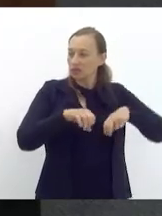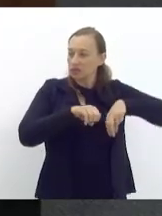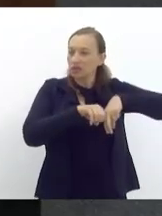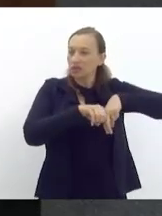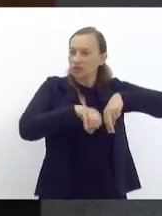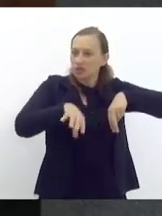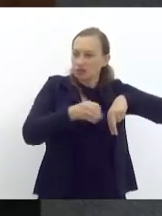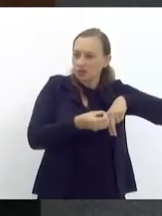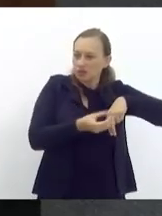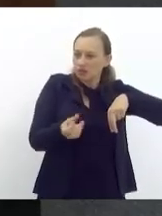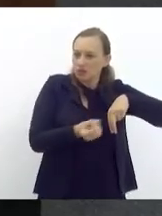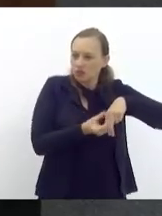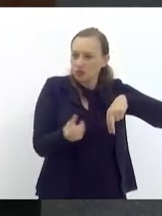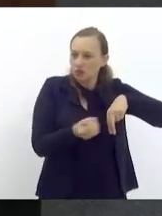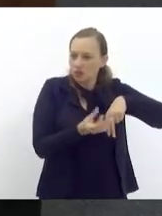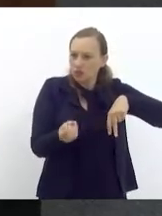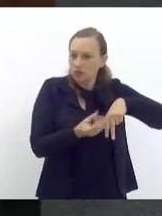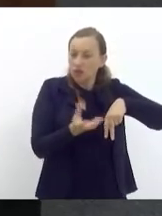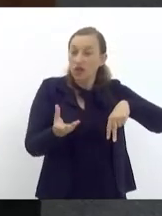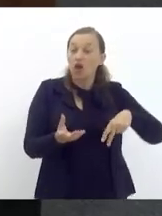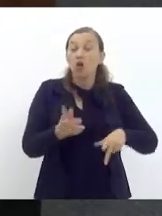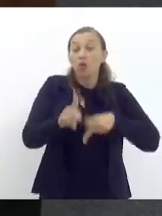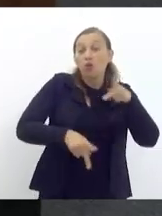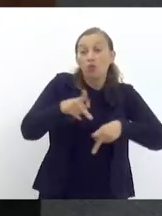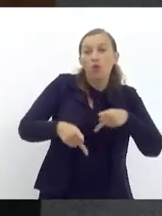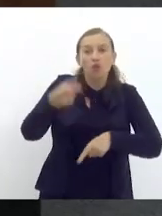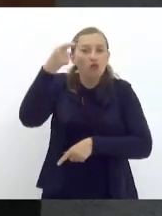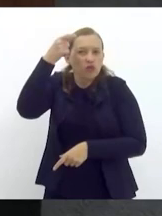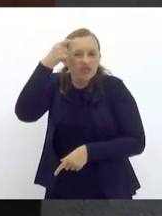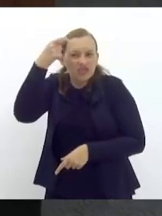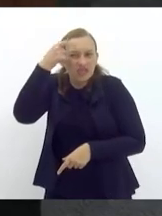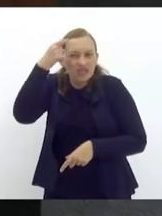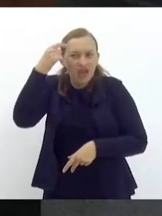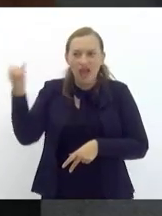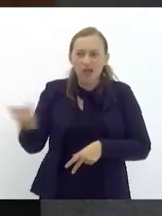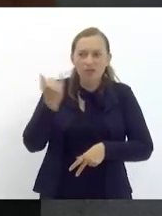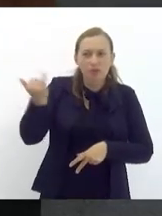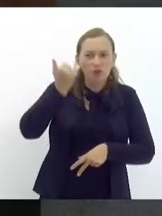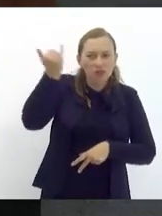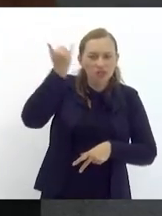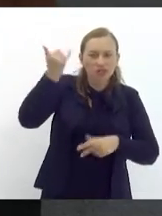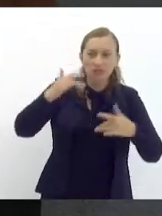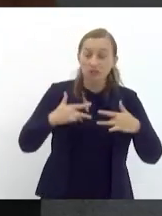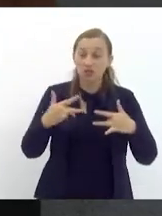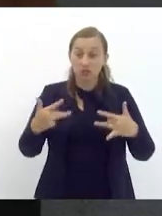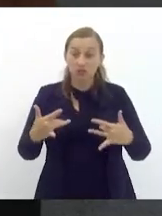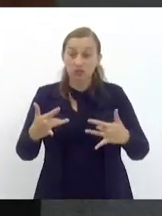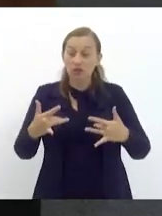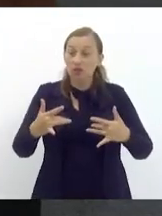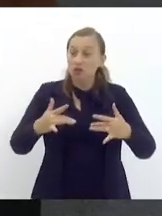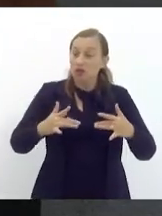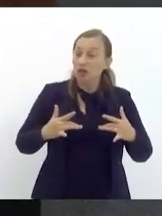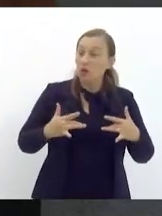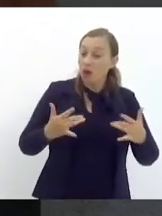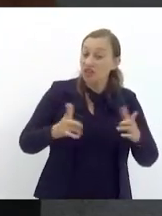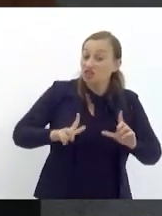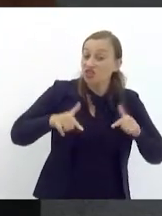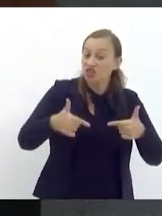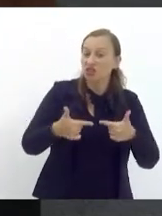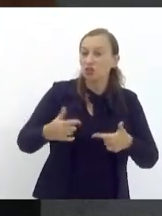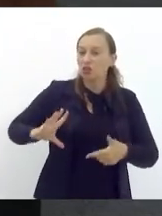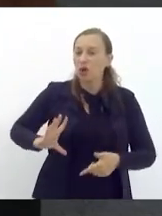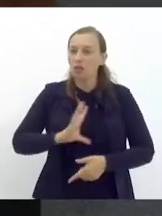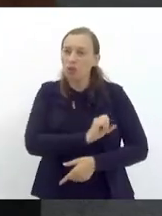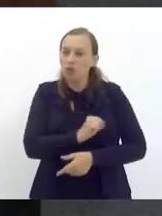foi se conscientizando da importância do transplante que isso é um ato de amor que isso é um ato de continuidade